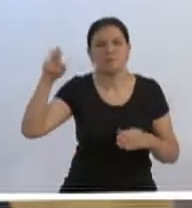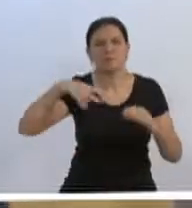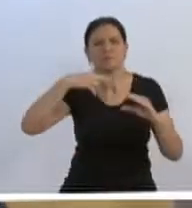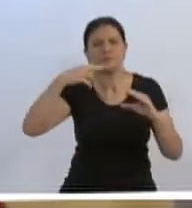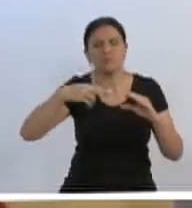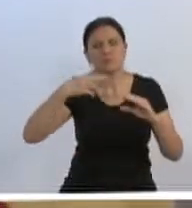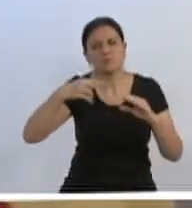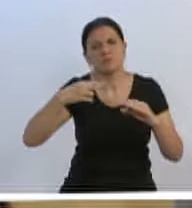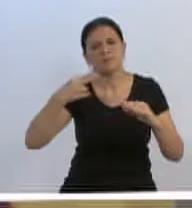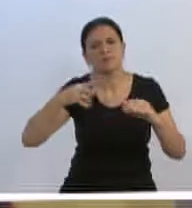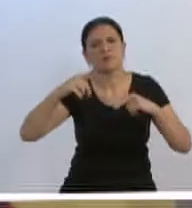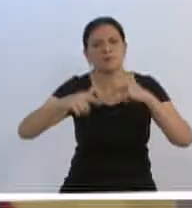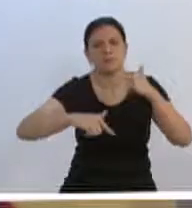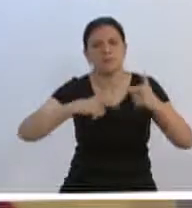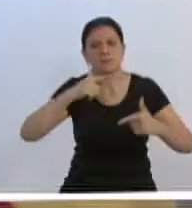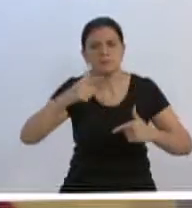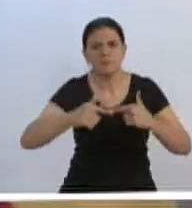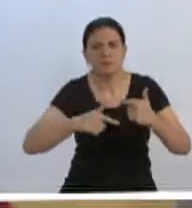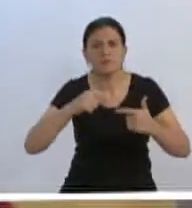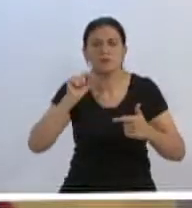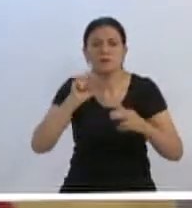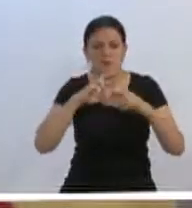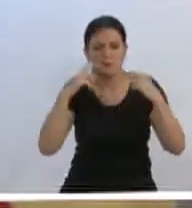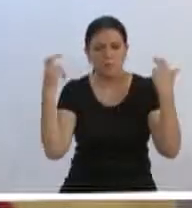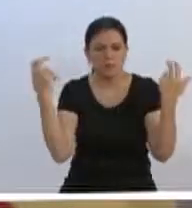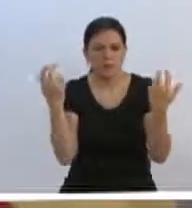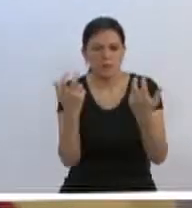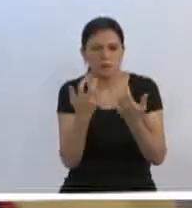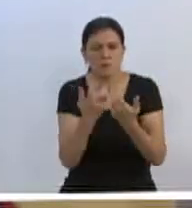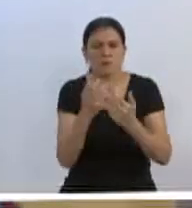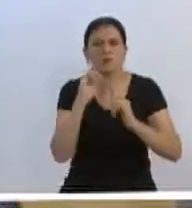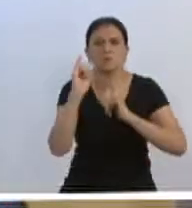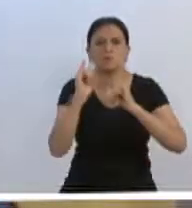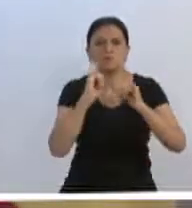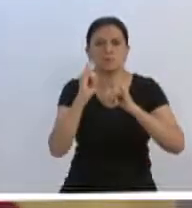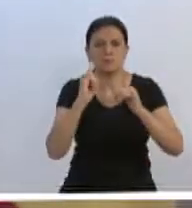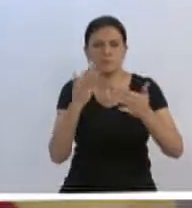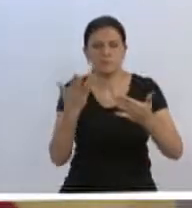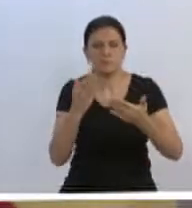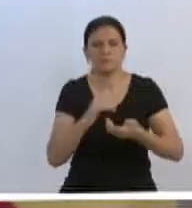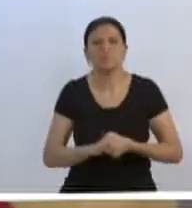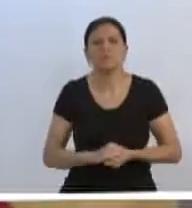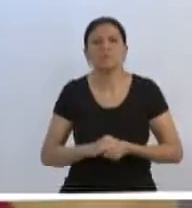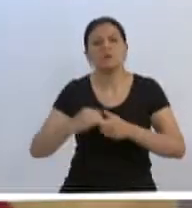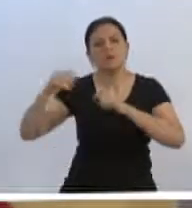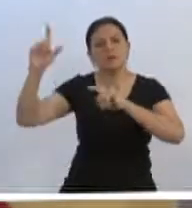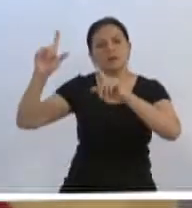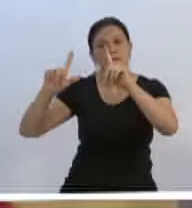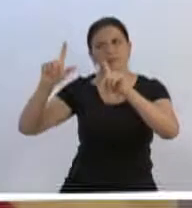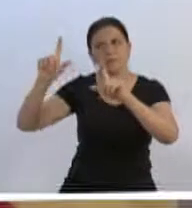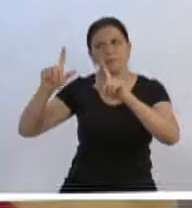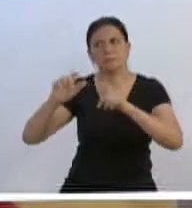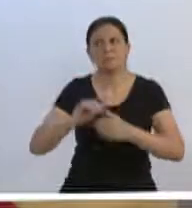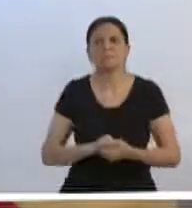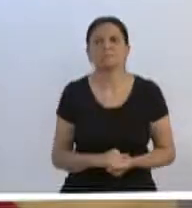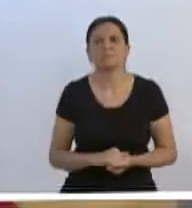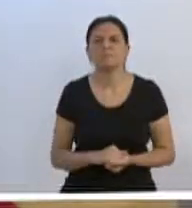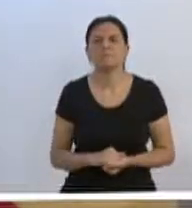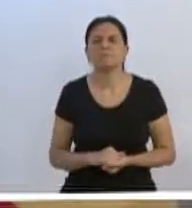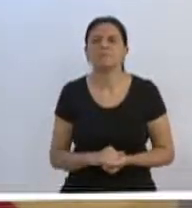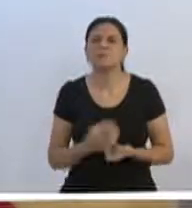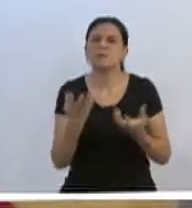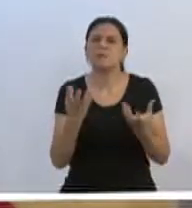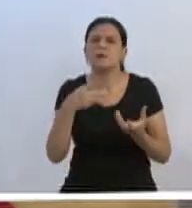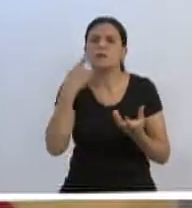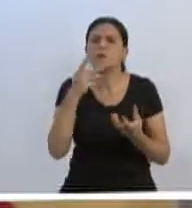desejando êxito nos trabalhos, a nos acompanha aqui no plenário, também através da internet, da TVL. Quero dizer que é bom